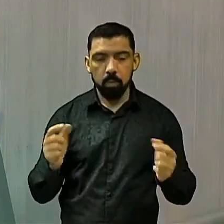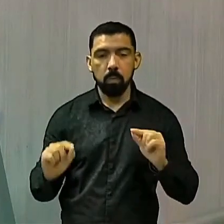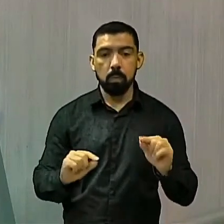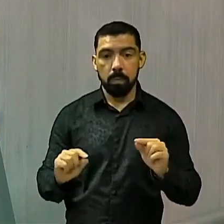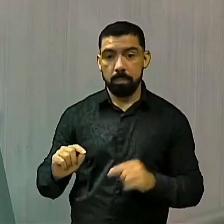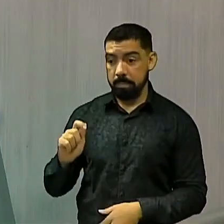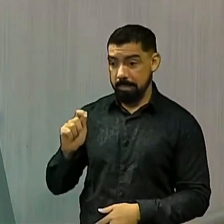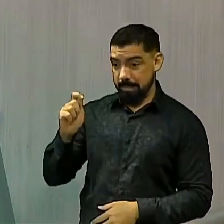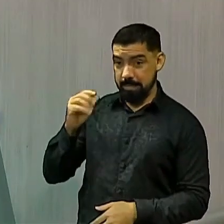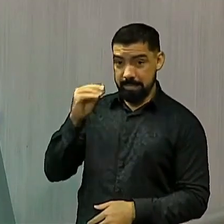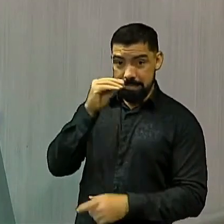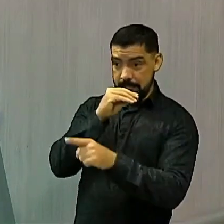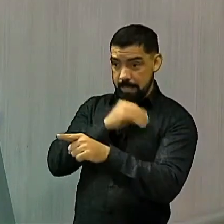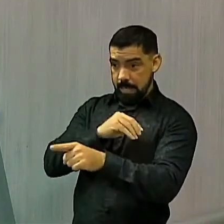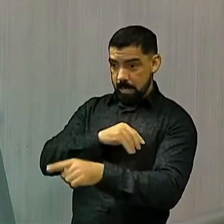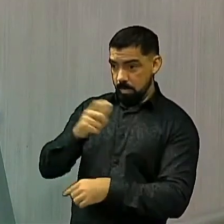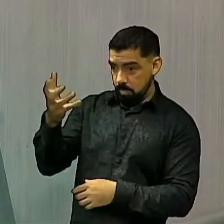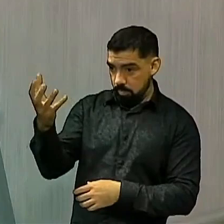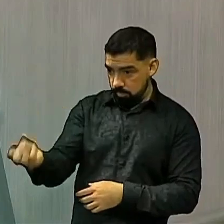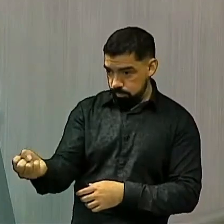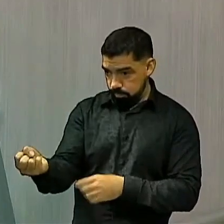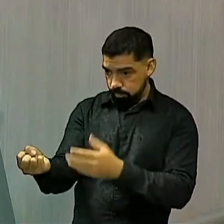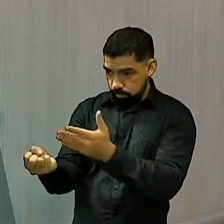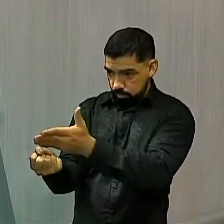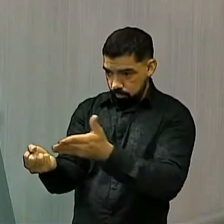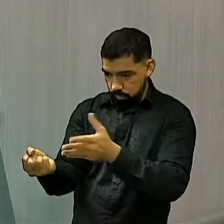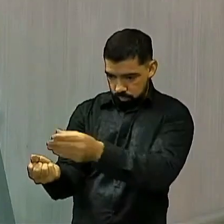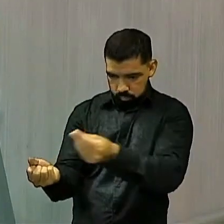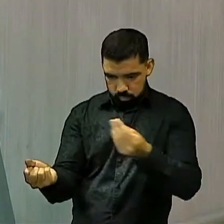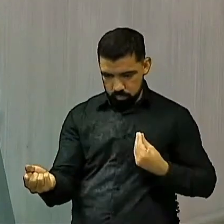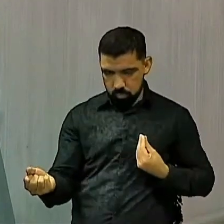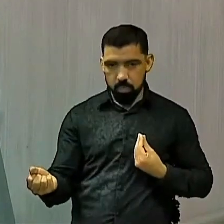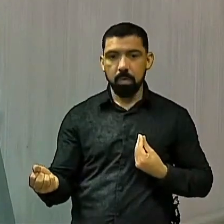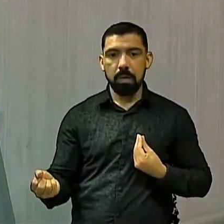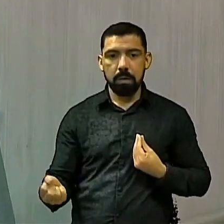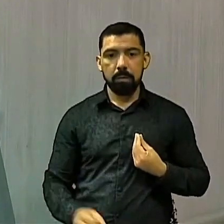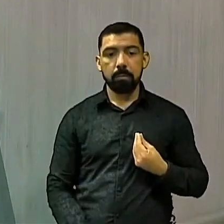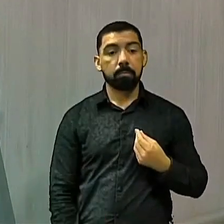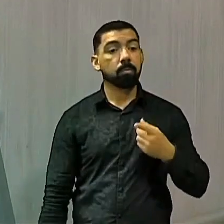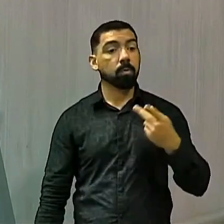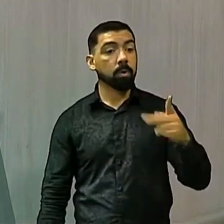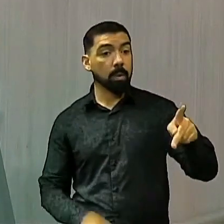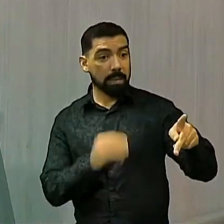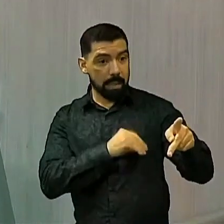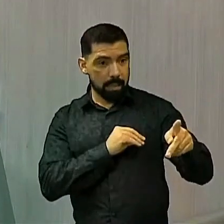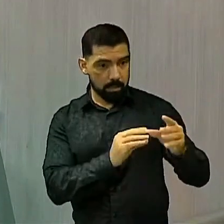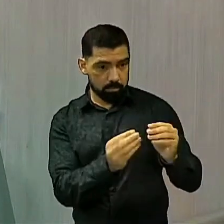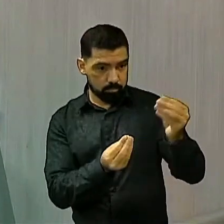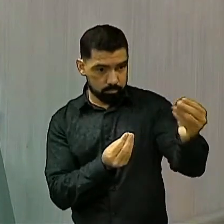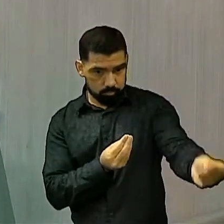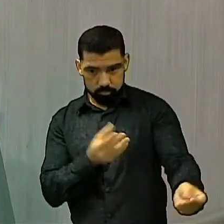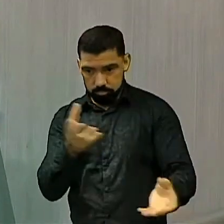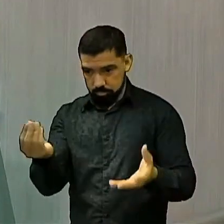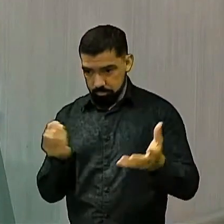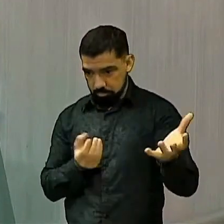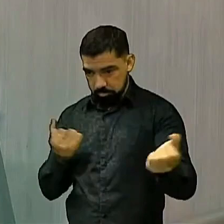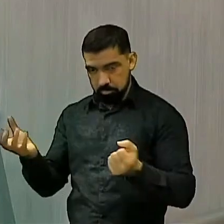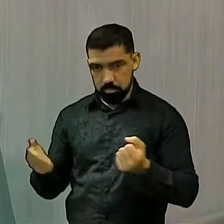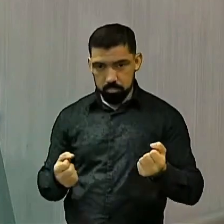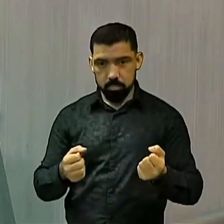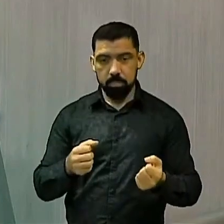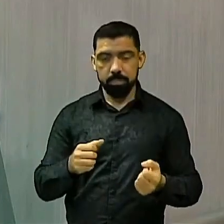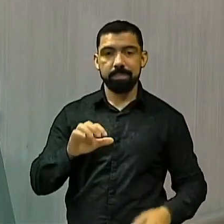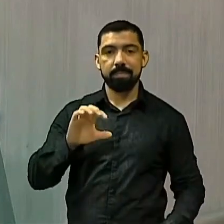dinheiro, é esse e o meu é isso. Isso é quadrilha. O nome